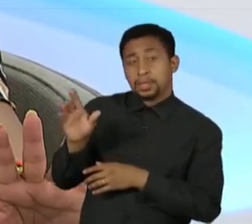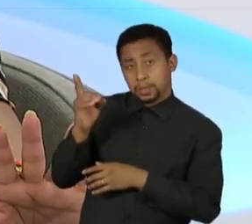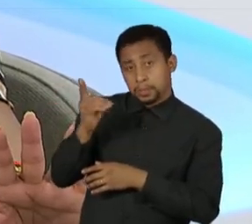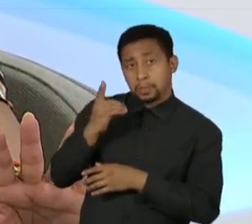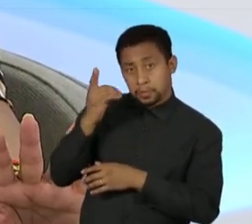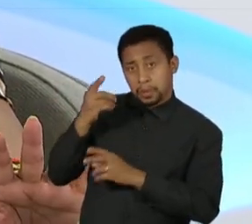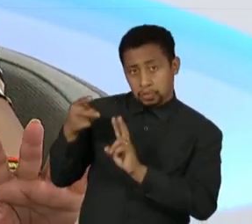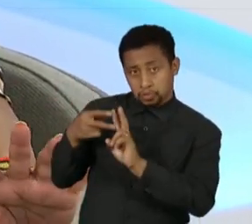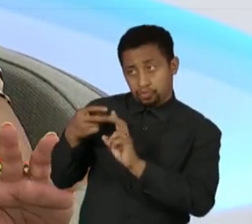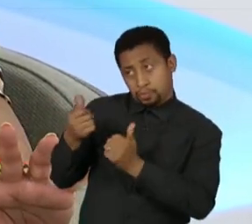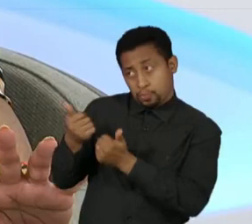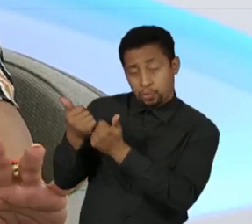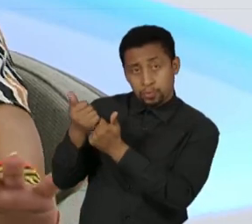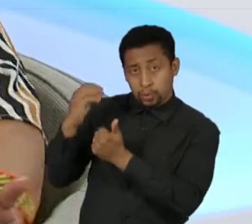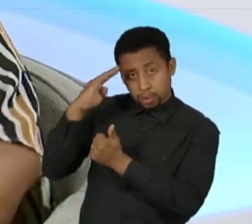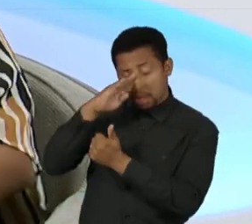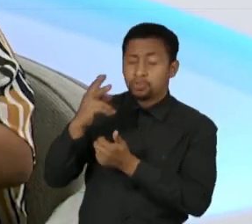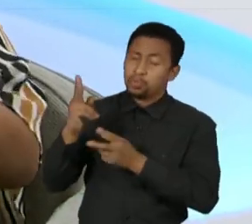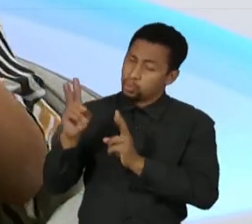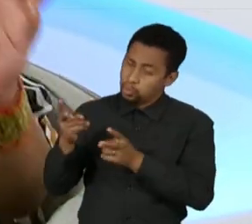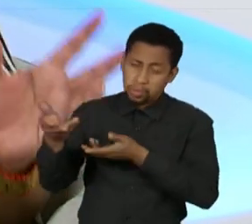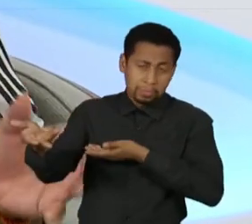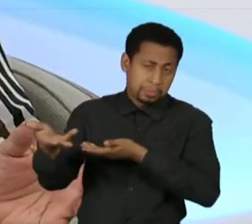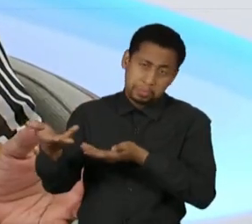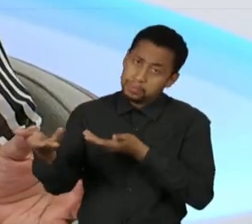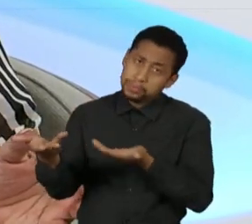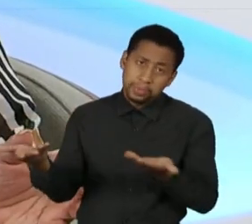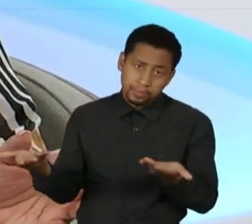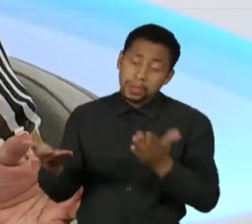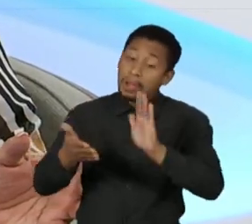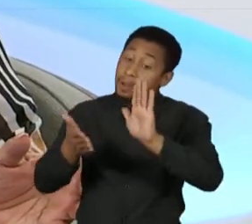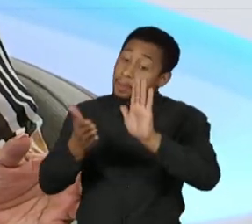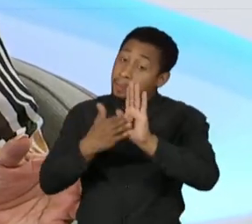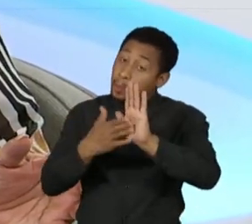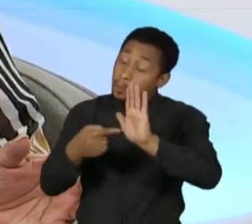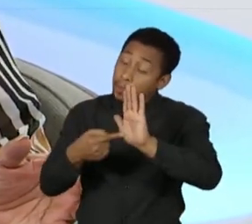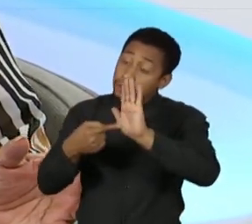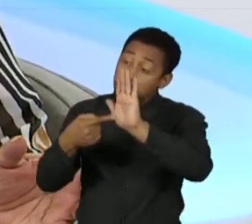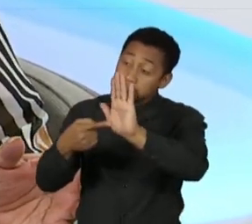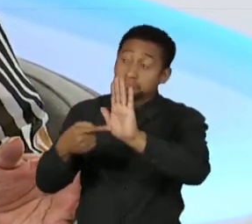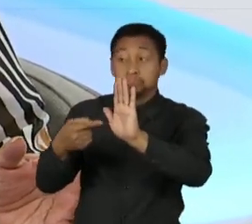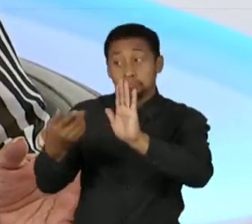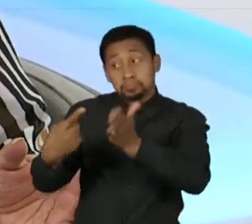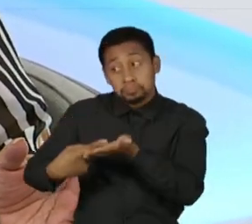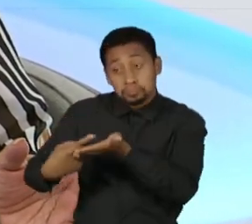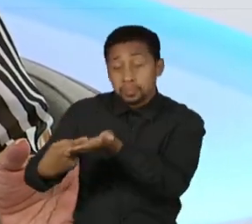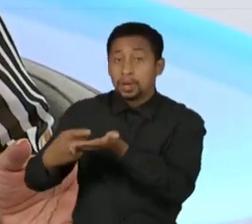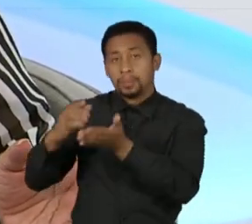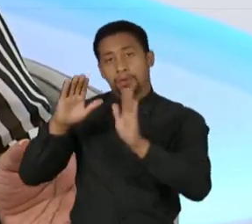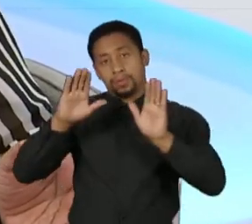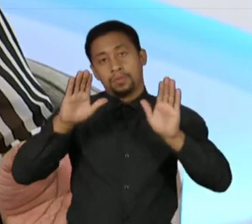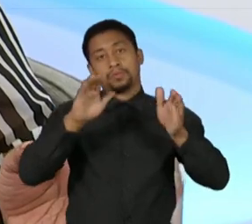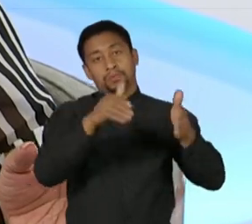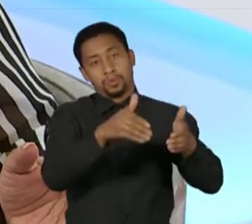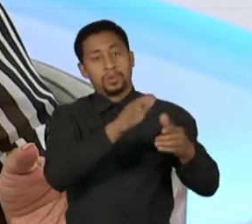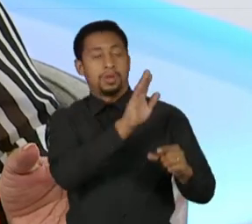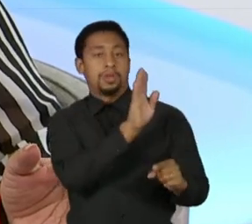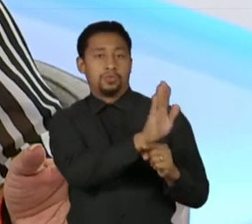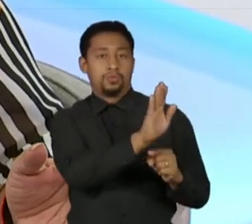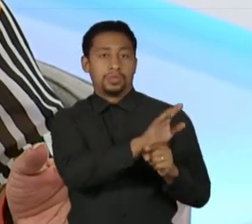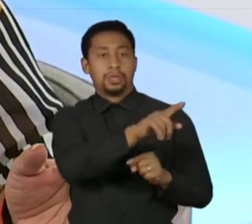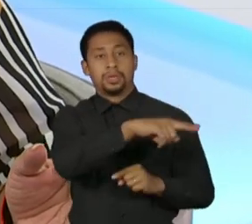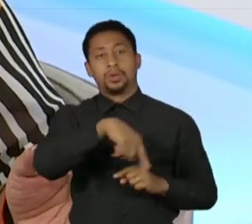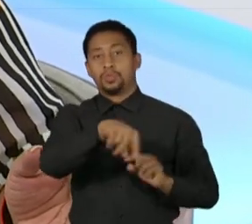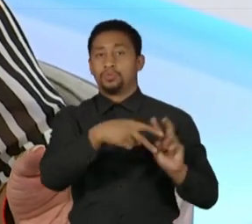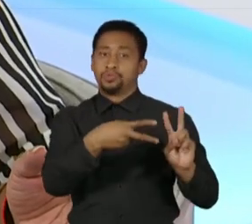projetos de lei que interessam a maioria dos povos indígenas. Então, a maioria dos povos indígenas não